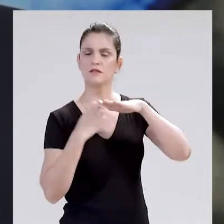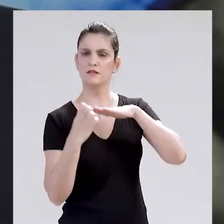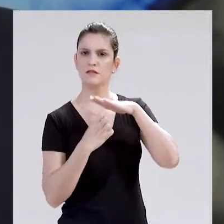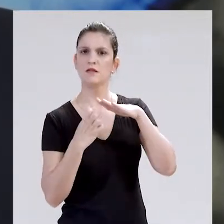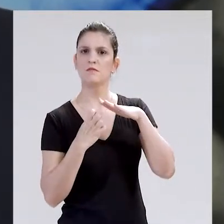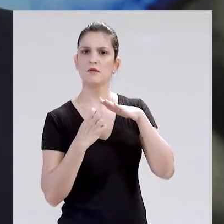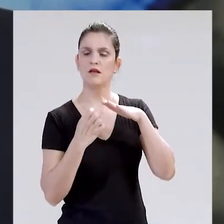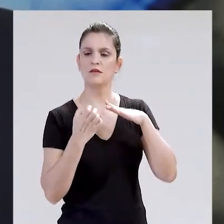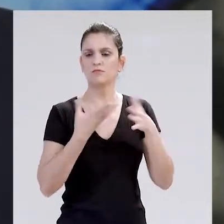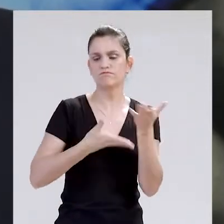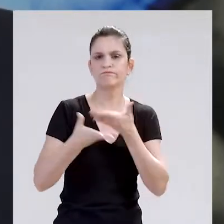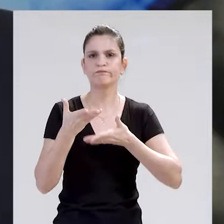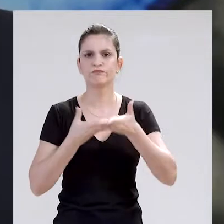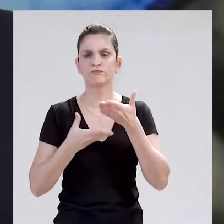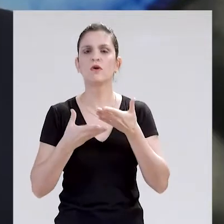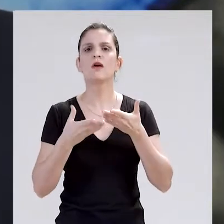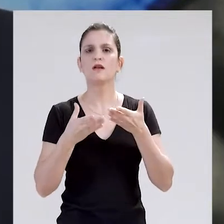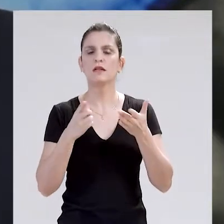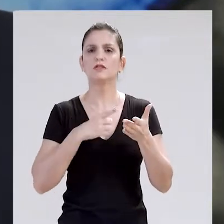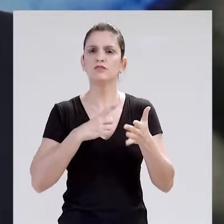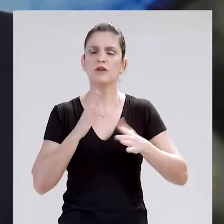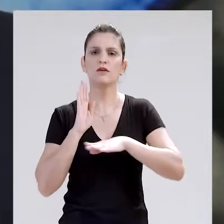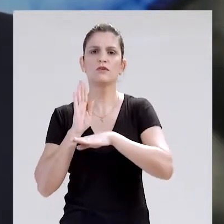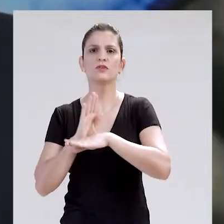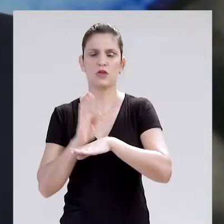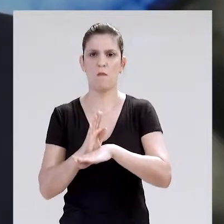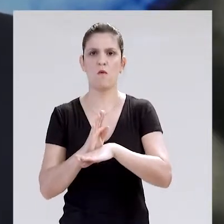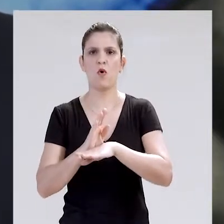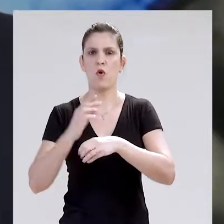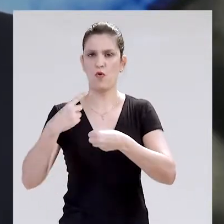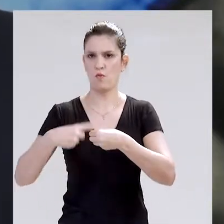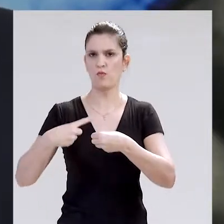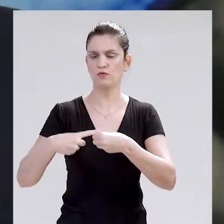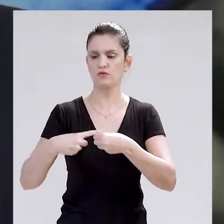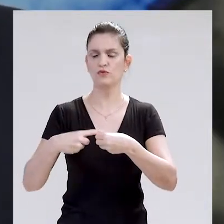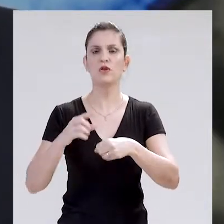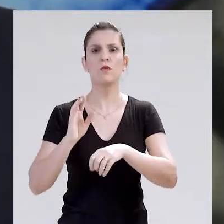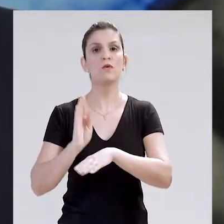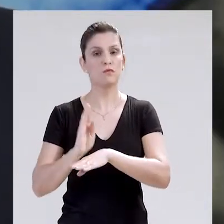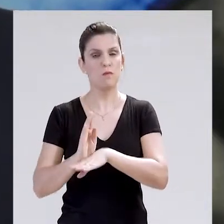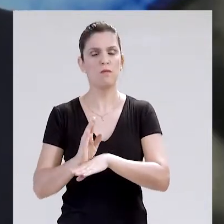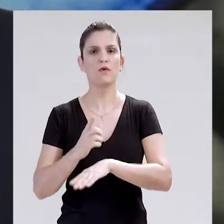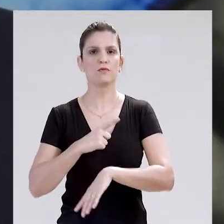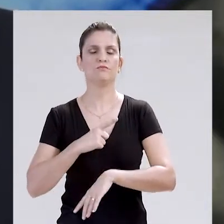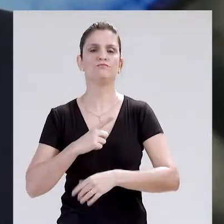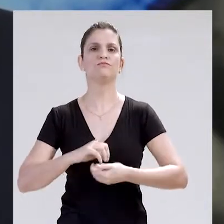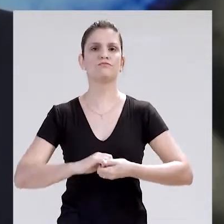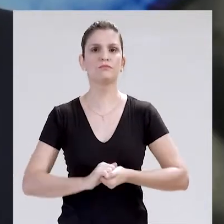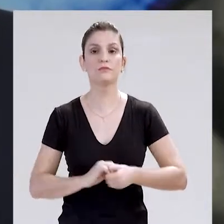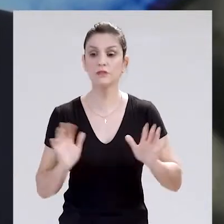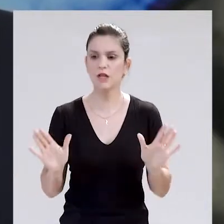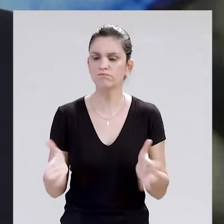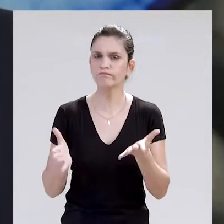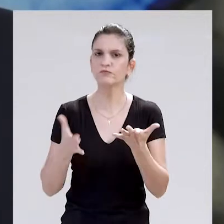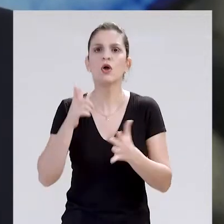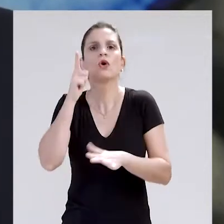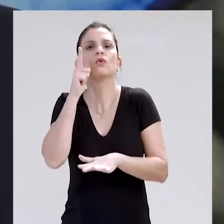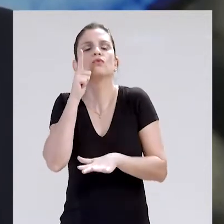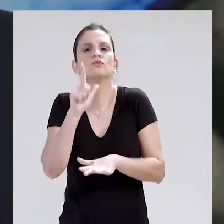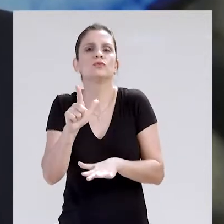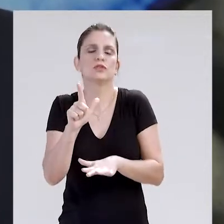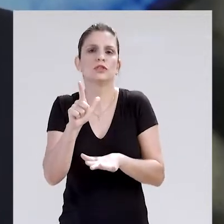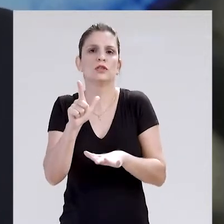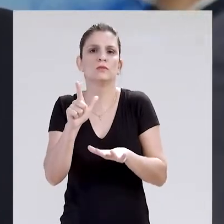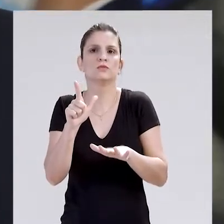famílias, as empresas, os municípios e os estados também receberam. Então, nesse conjunto de iniciativas, nós